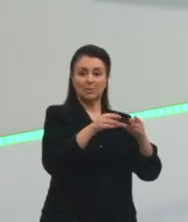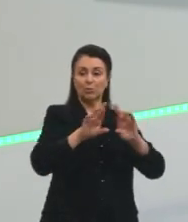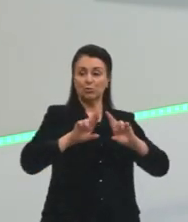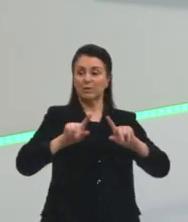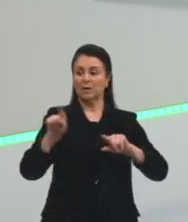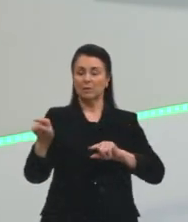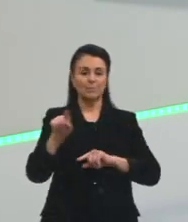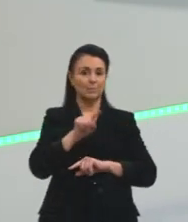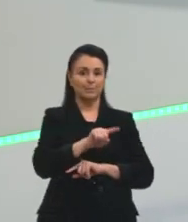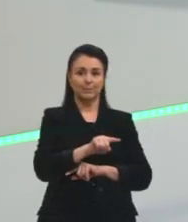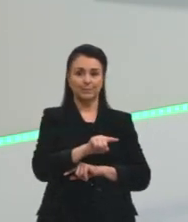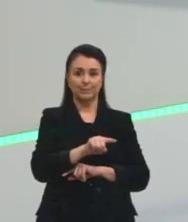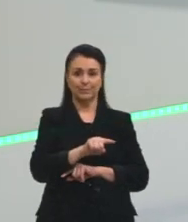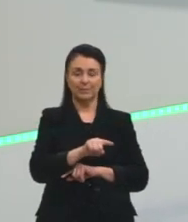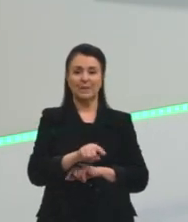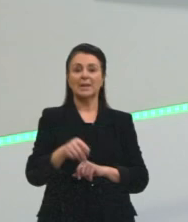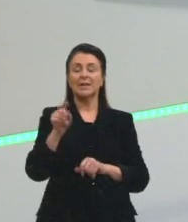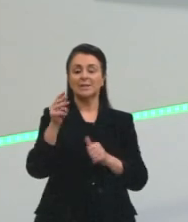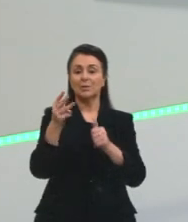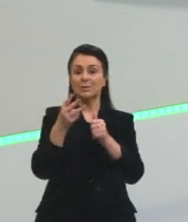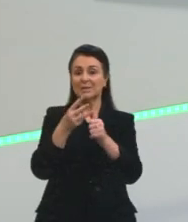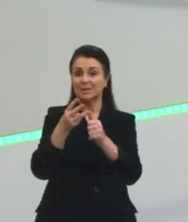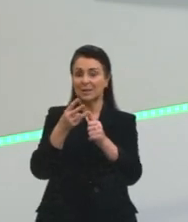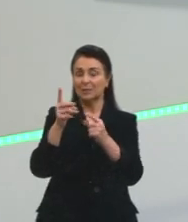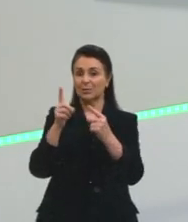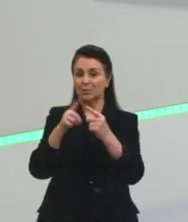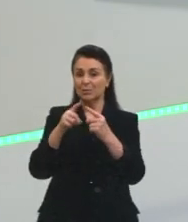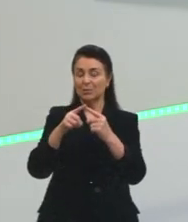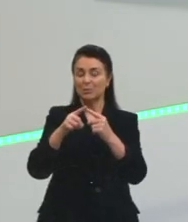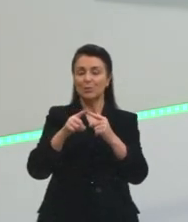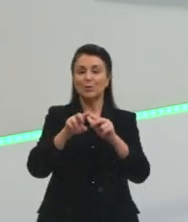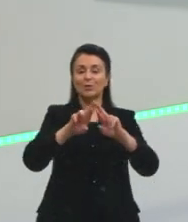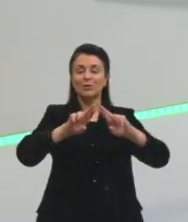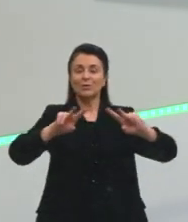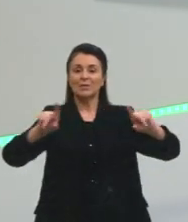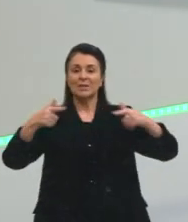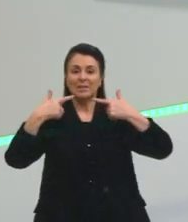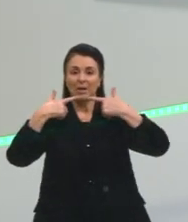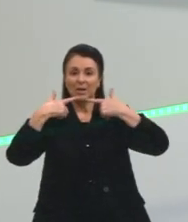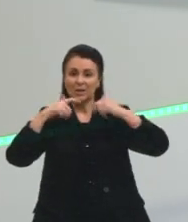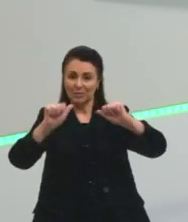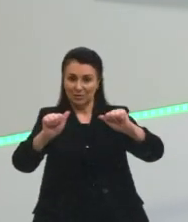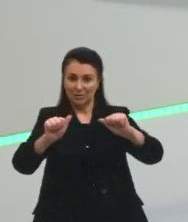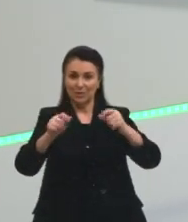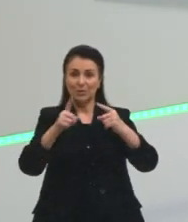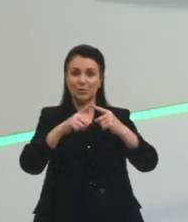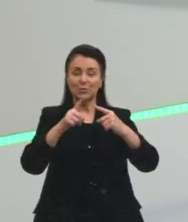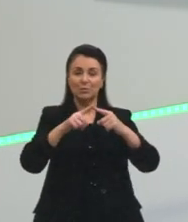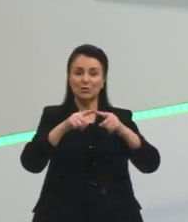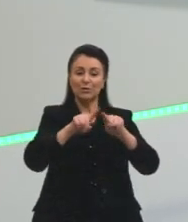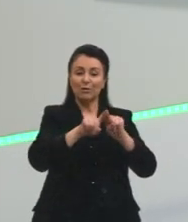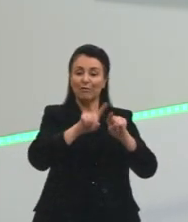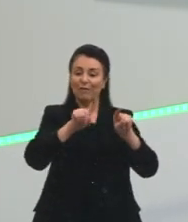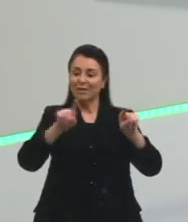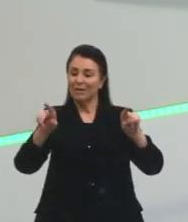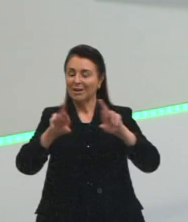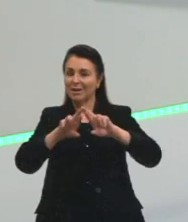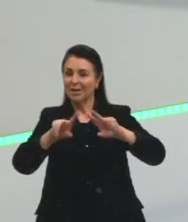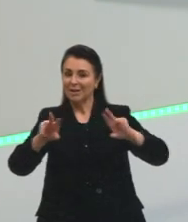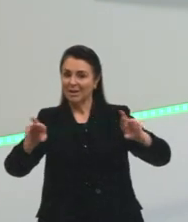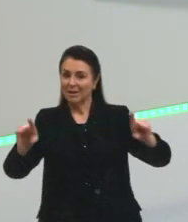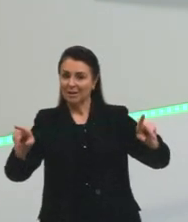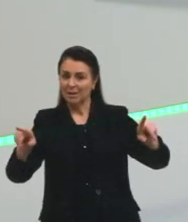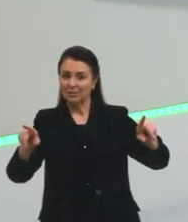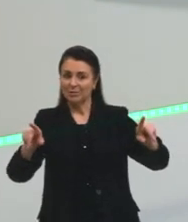E esse é o nosso terceiro tipo de variação linguística, o nosso terceiro tipo de variedade que tem relação exatamente